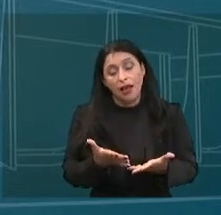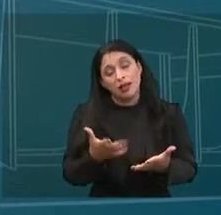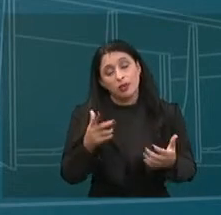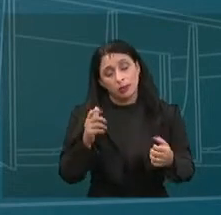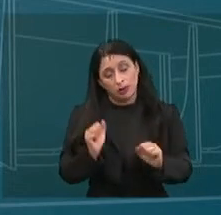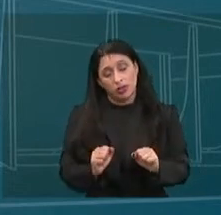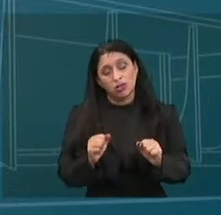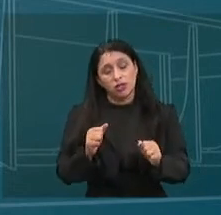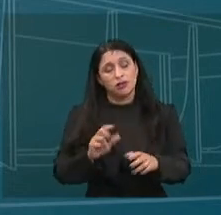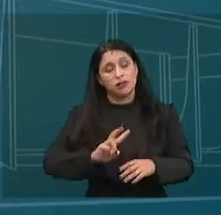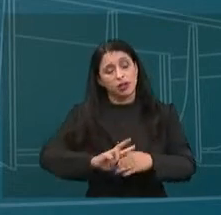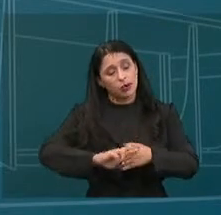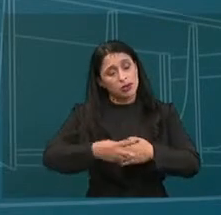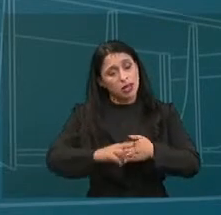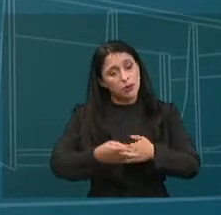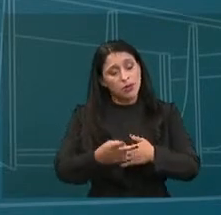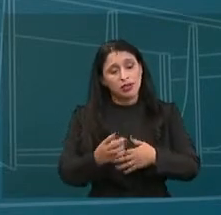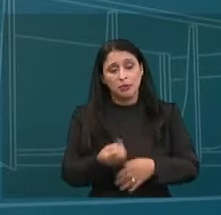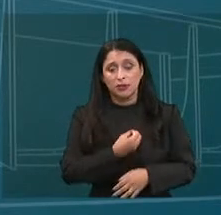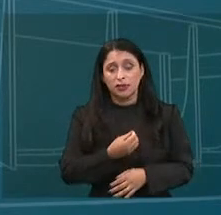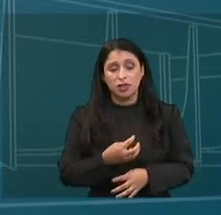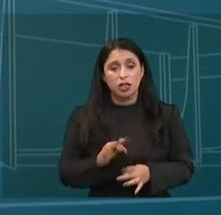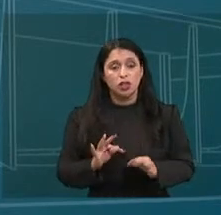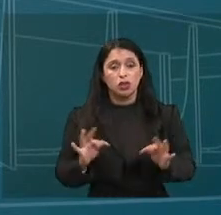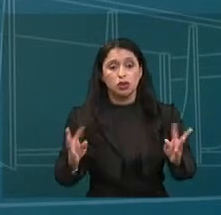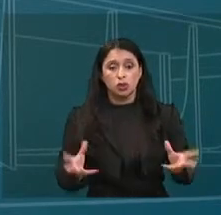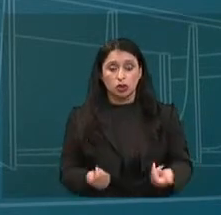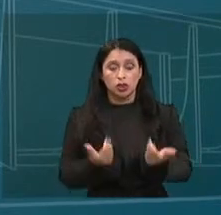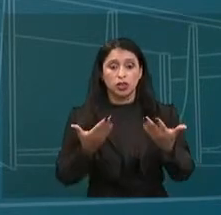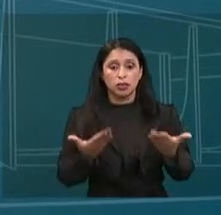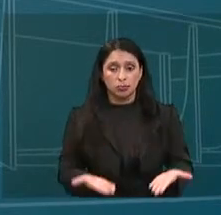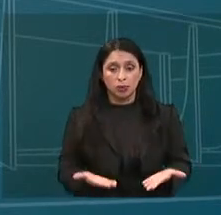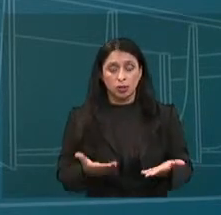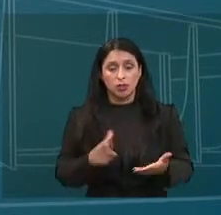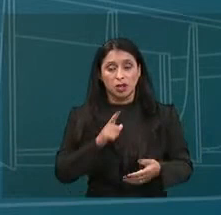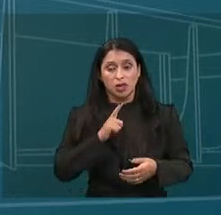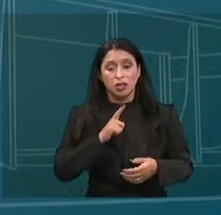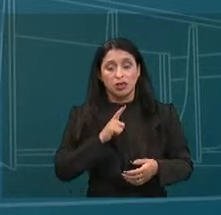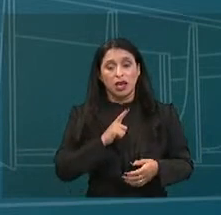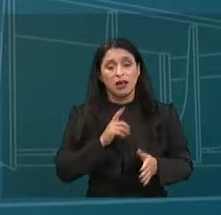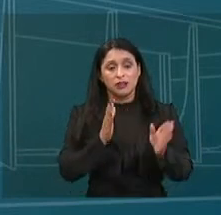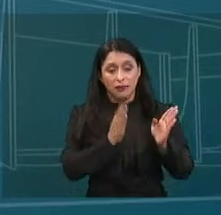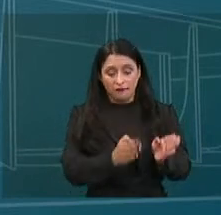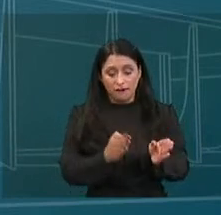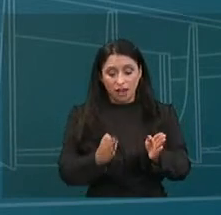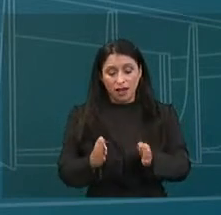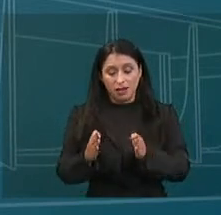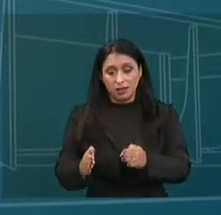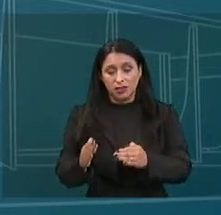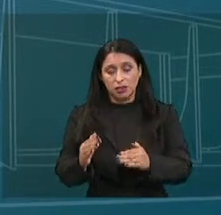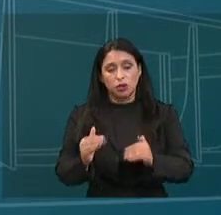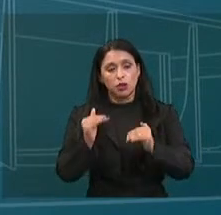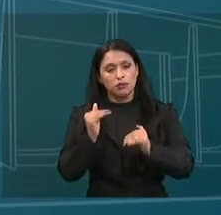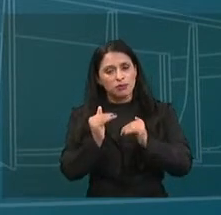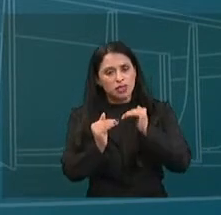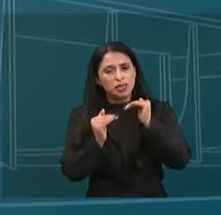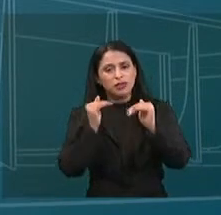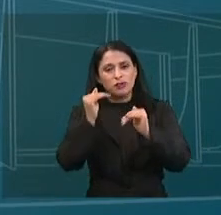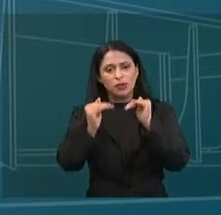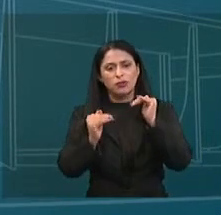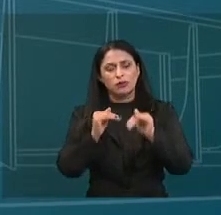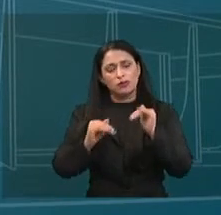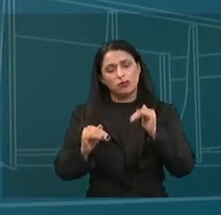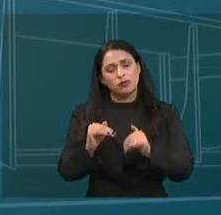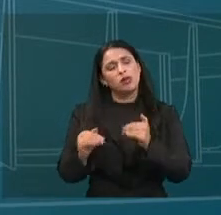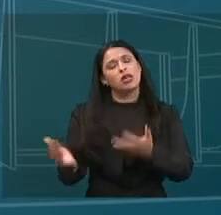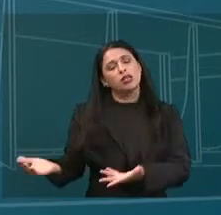pessoa. Próximo, por favor. E é justamente por conta da peculiaridade das fases de desenvolvimento infantil-juvenil que devemos nos atentar